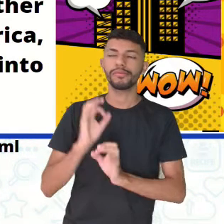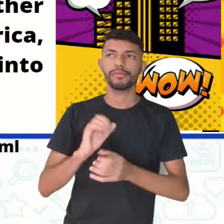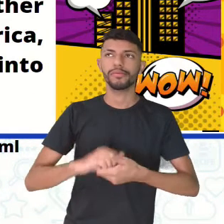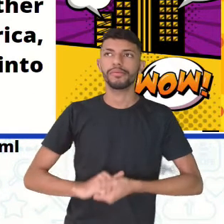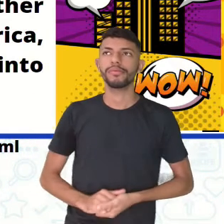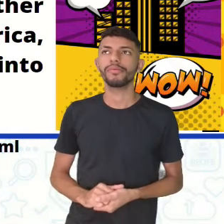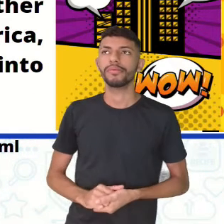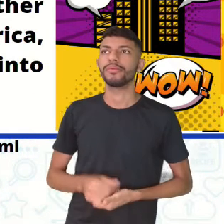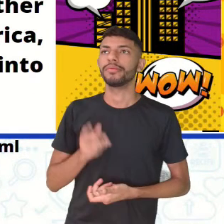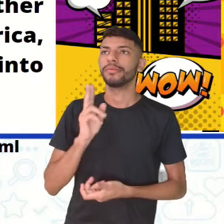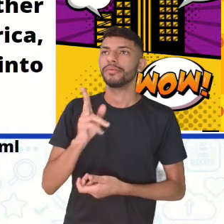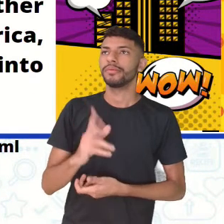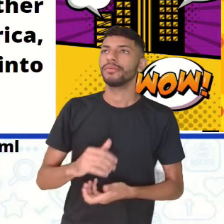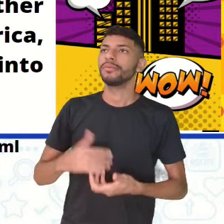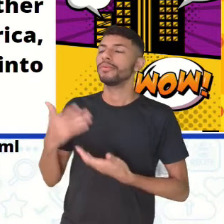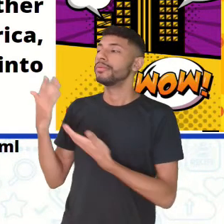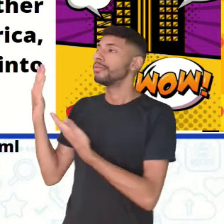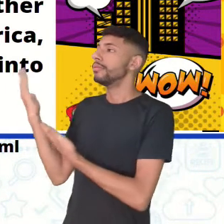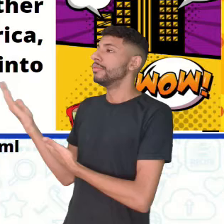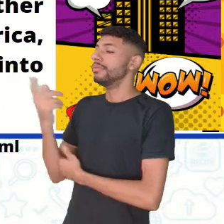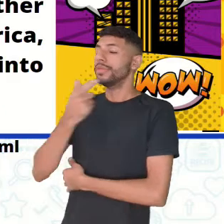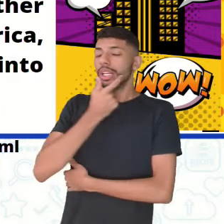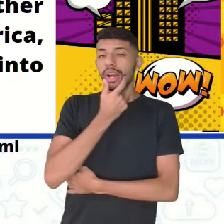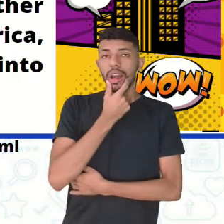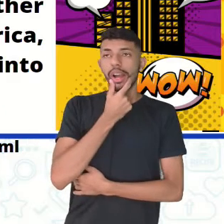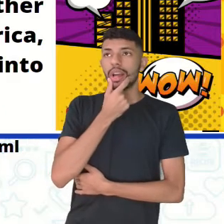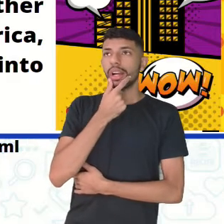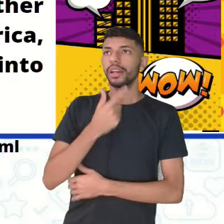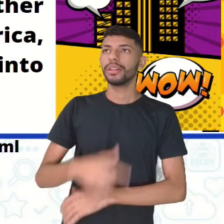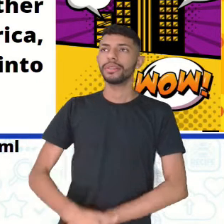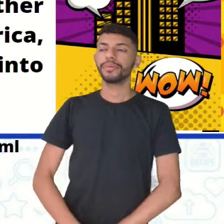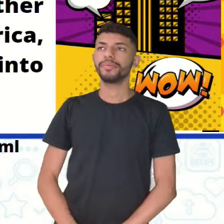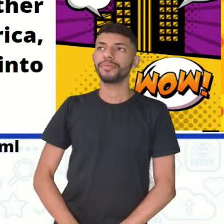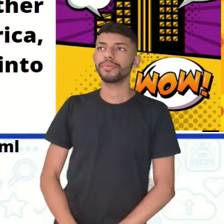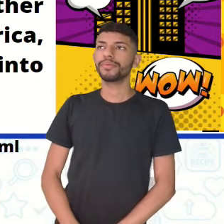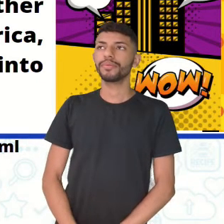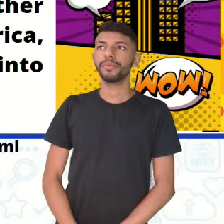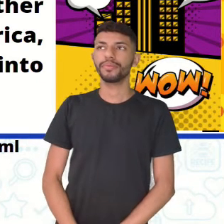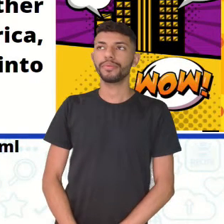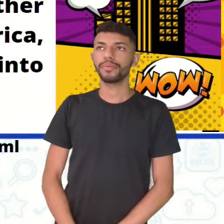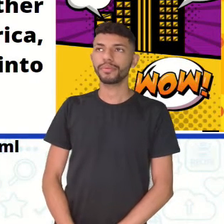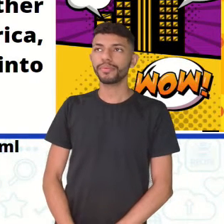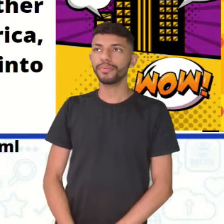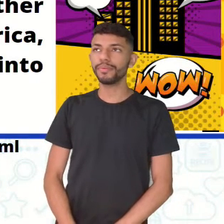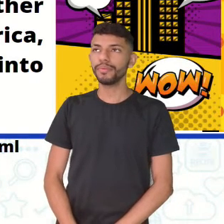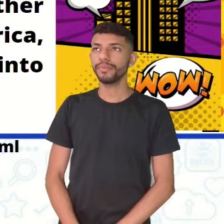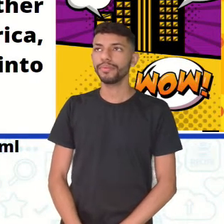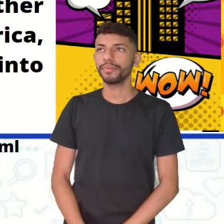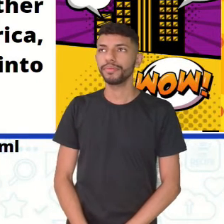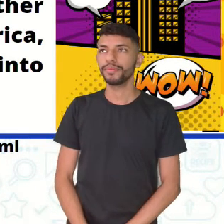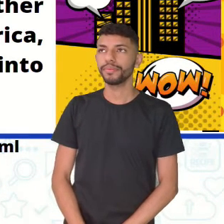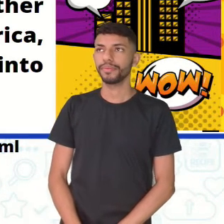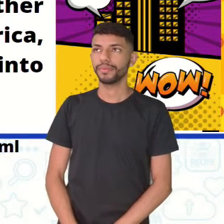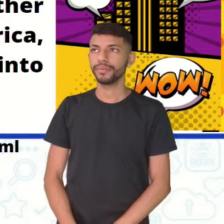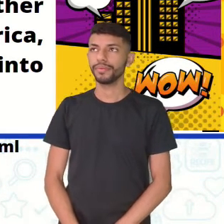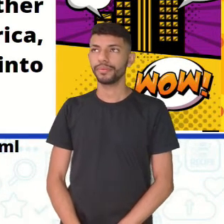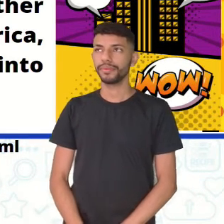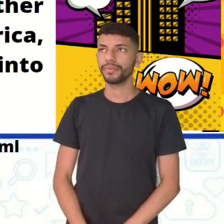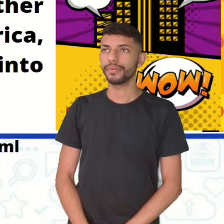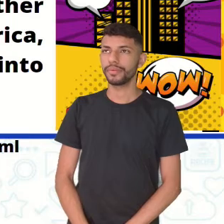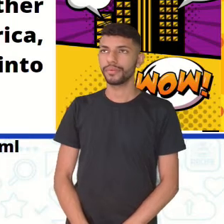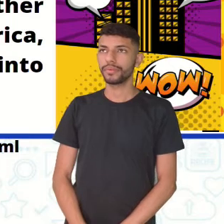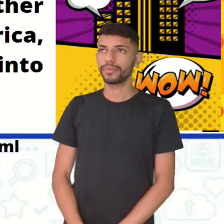However, creation of comics was intensified in the beginning of the 20th century,